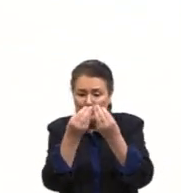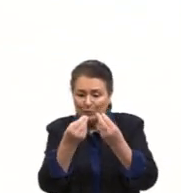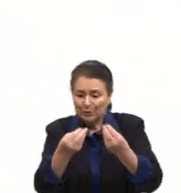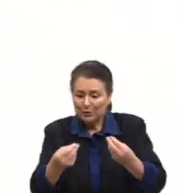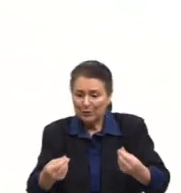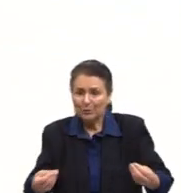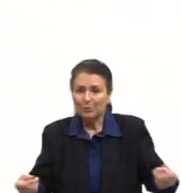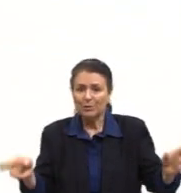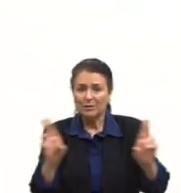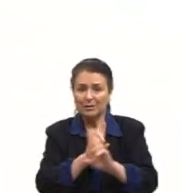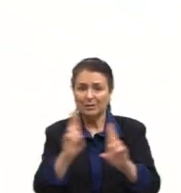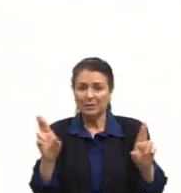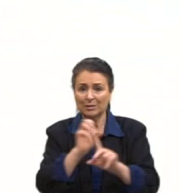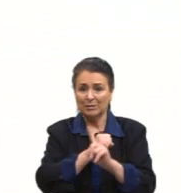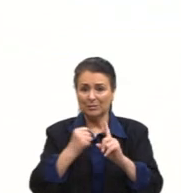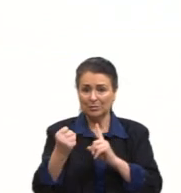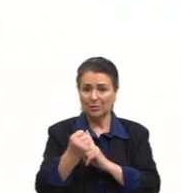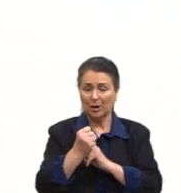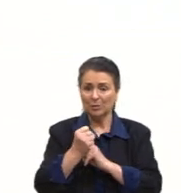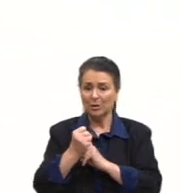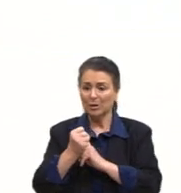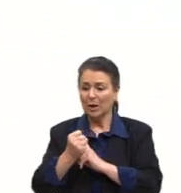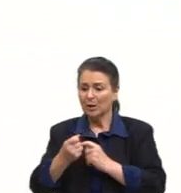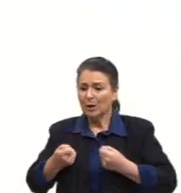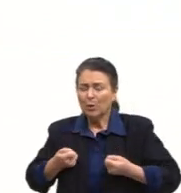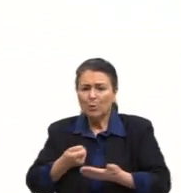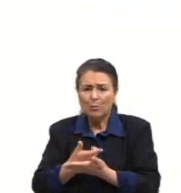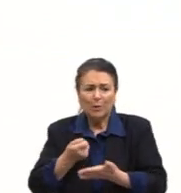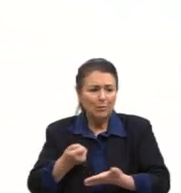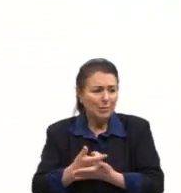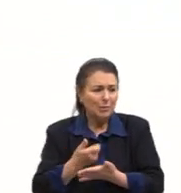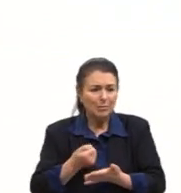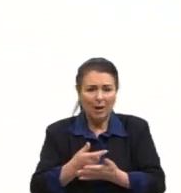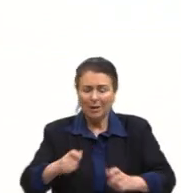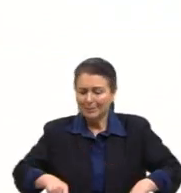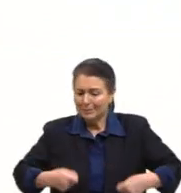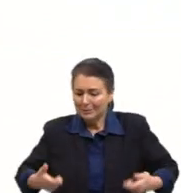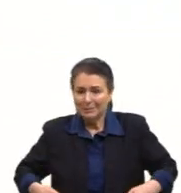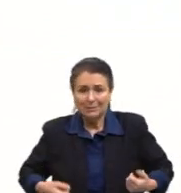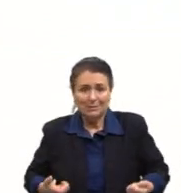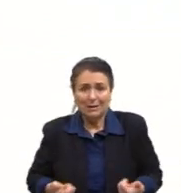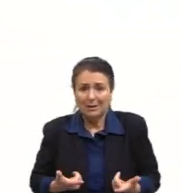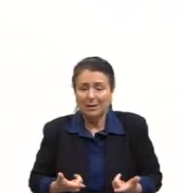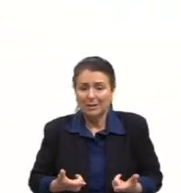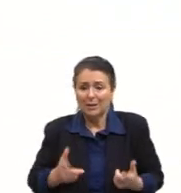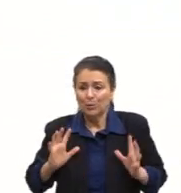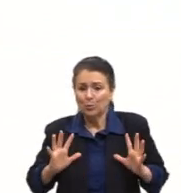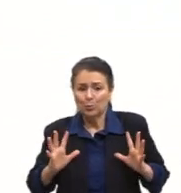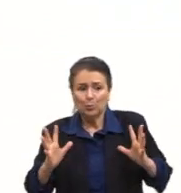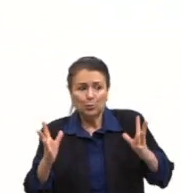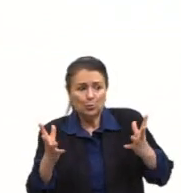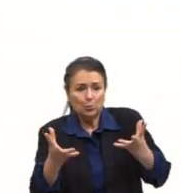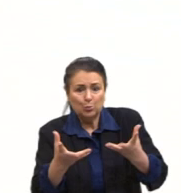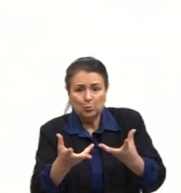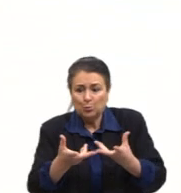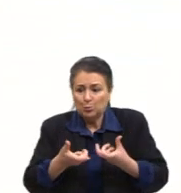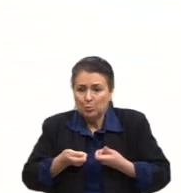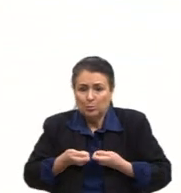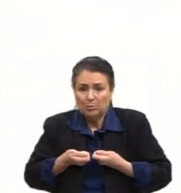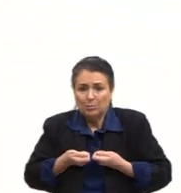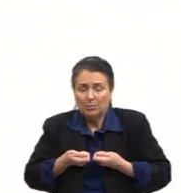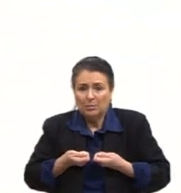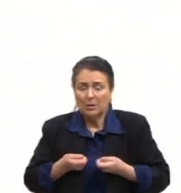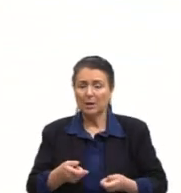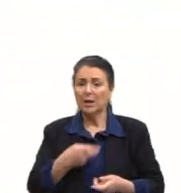O consumismo, como suprir a infelicidade. Consumir, consumir. E não estar nesse consumo exagerado, felicidade. Olha só. Ele fala,